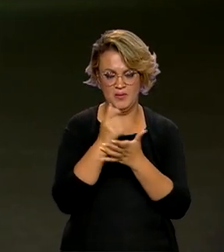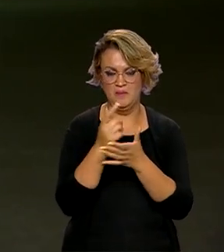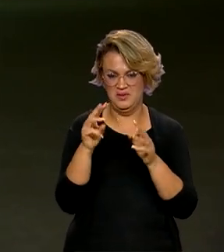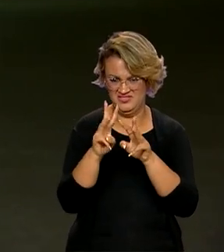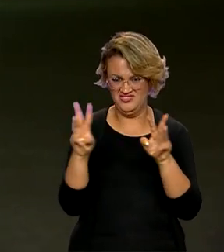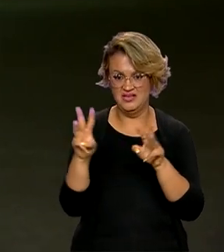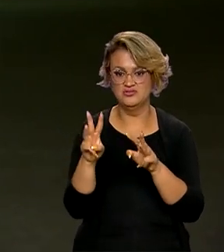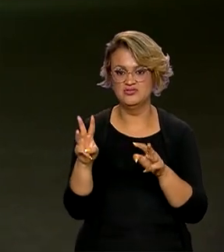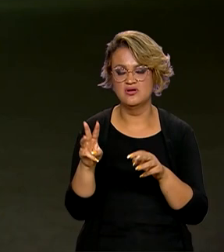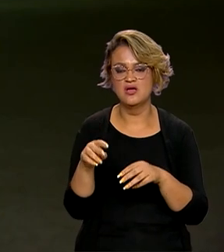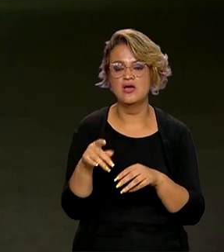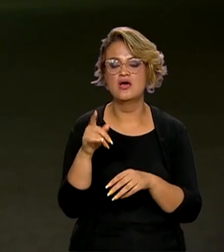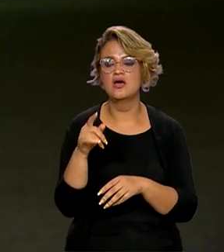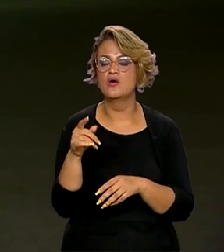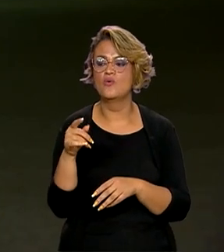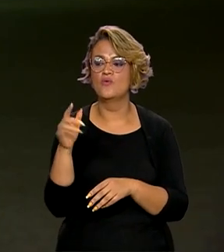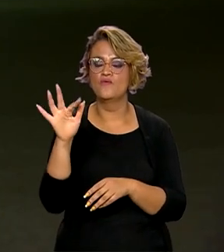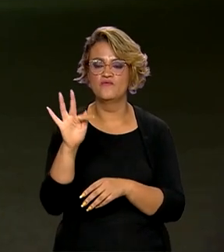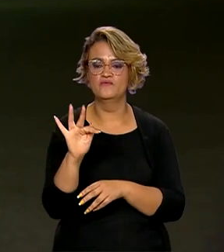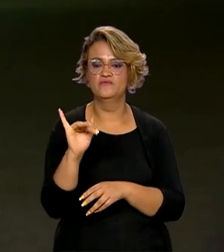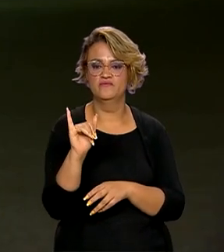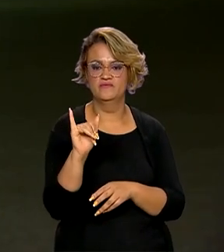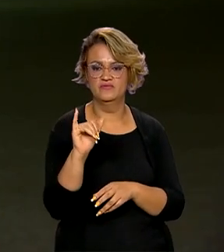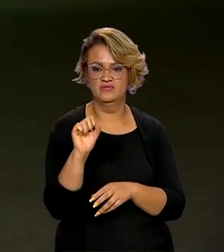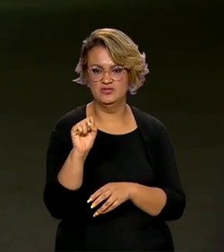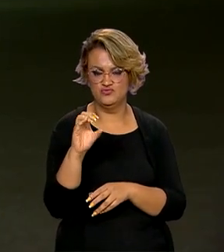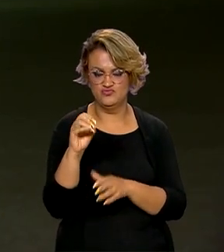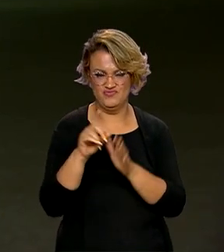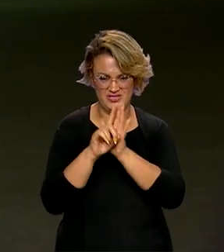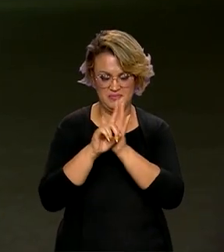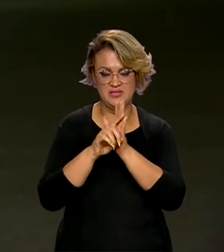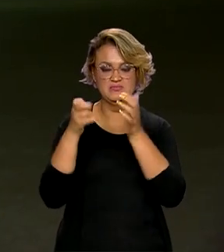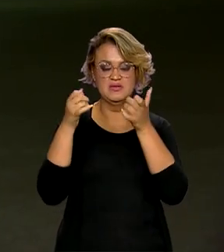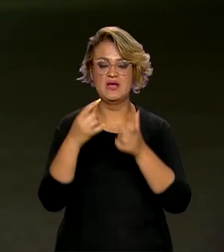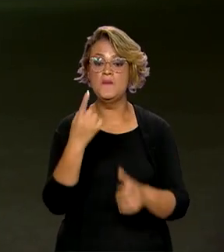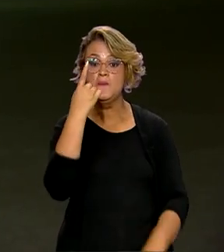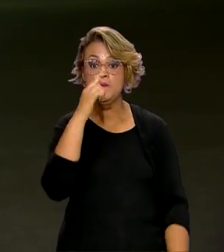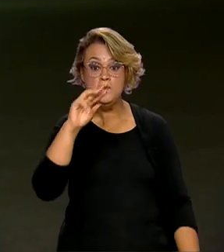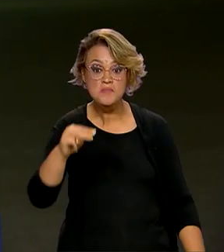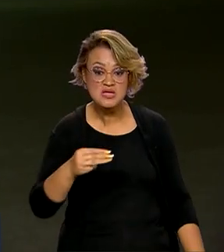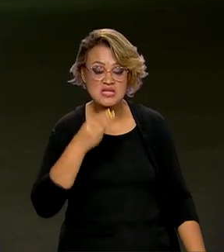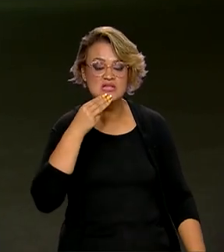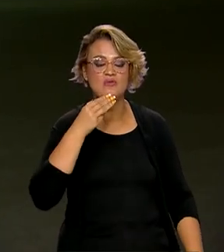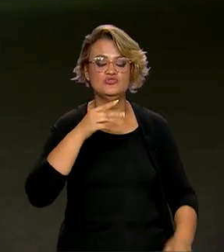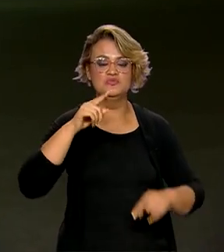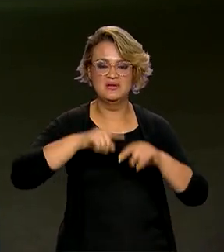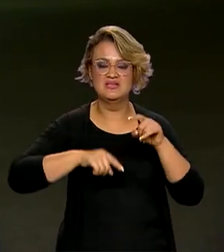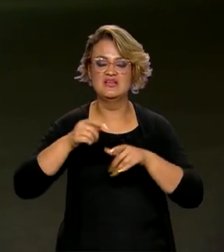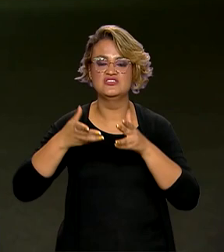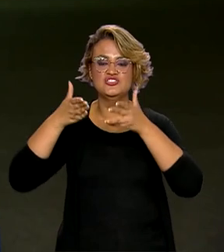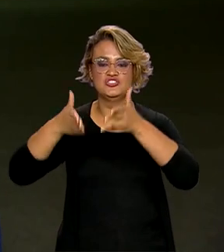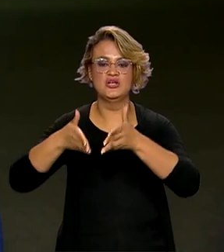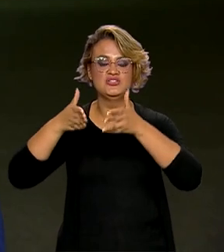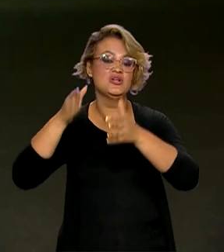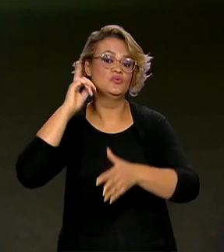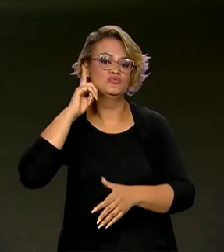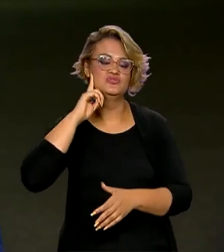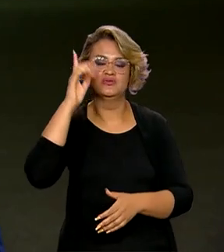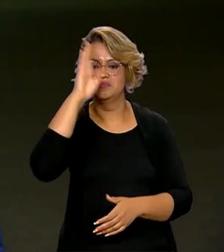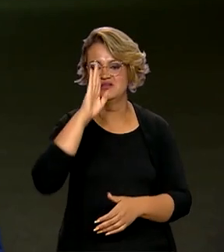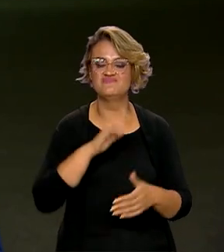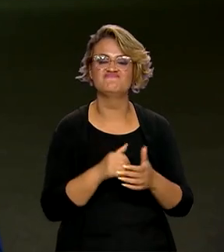internacionais, segundo o Fisco, cerca de um milhão de remessas postais chegam todos os dias no Brasil.